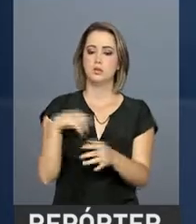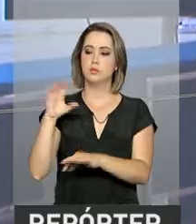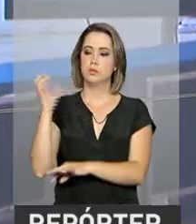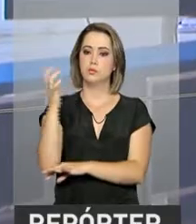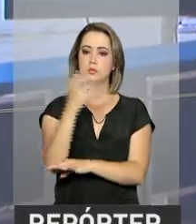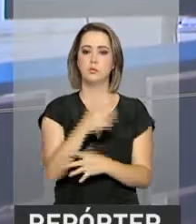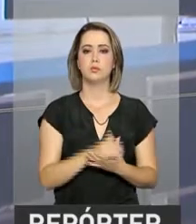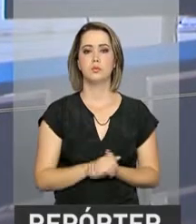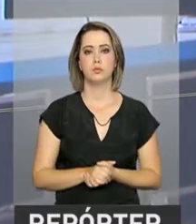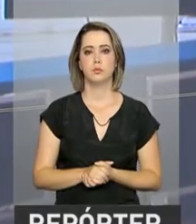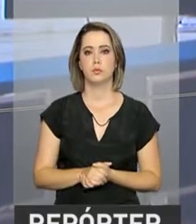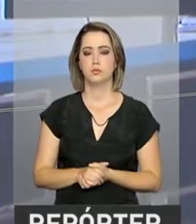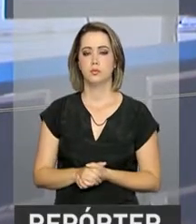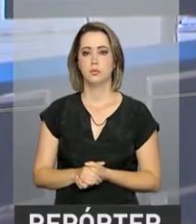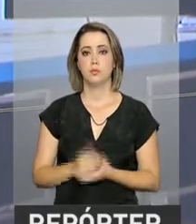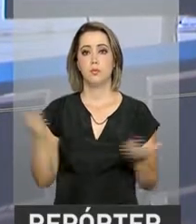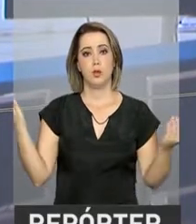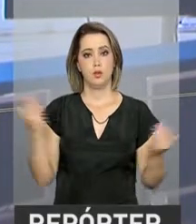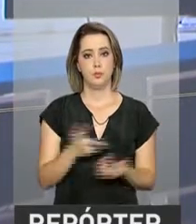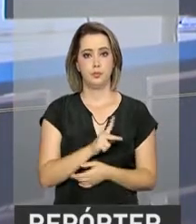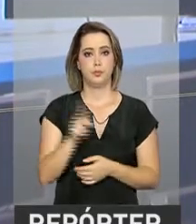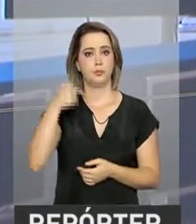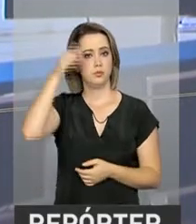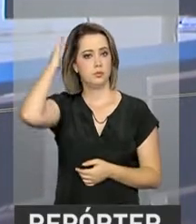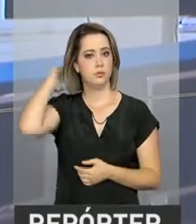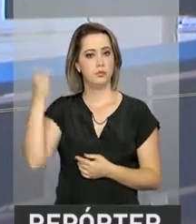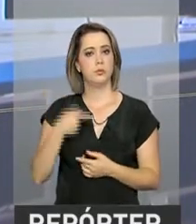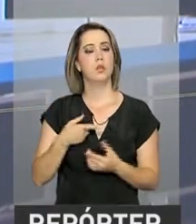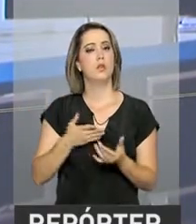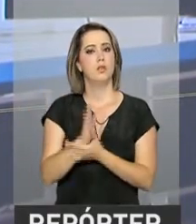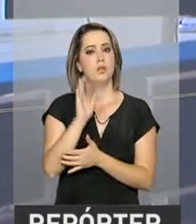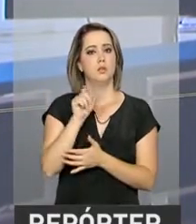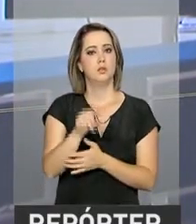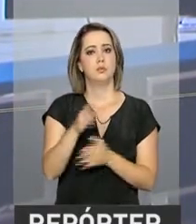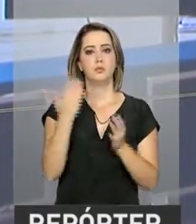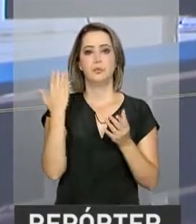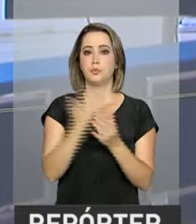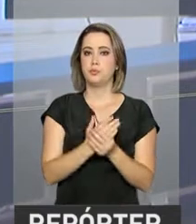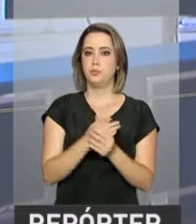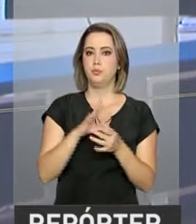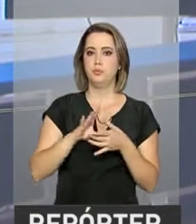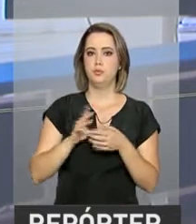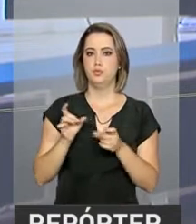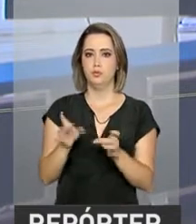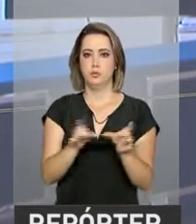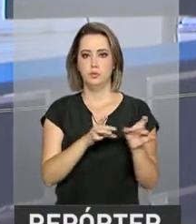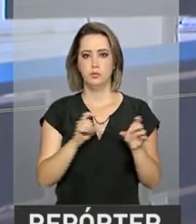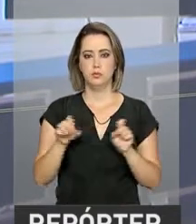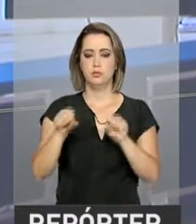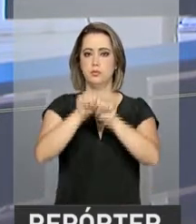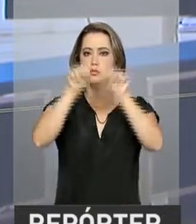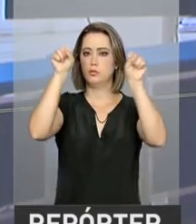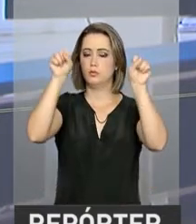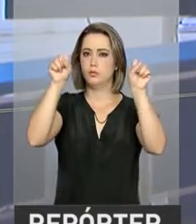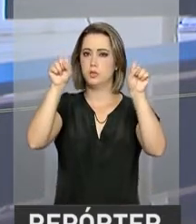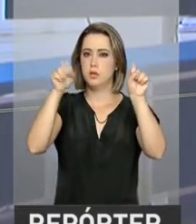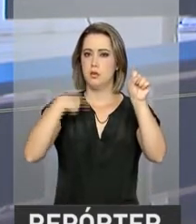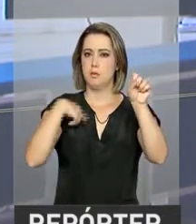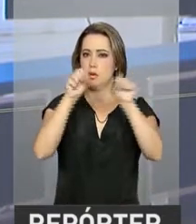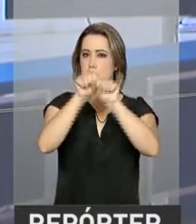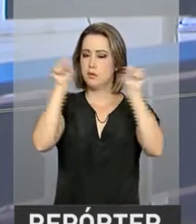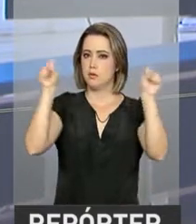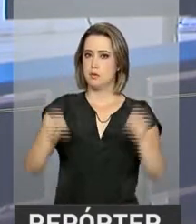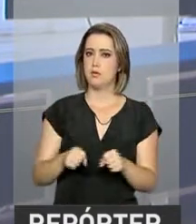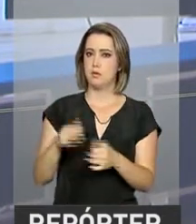ambiente. E, ainda hoje, o presidente Michel Temer autoriza o processo de licitação para o sistema de captação de